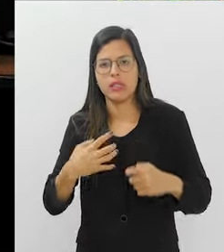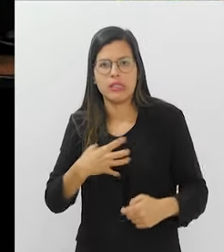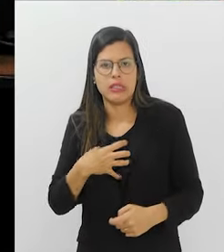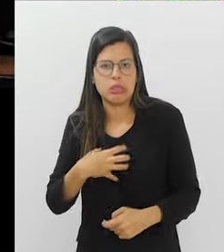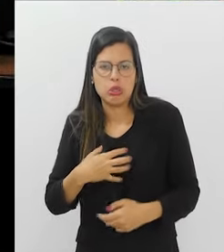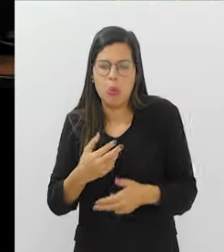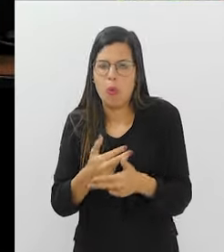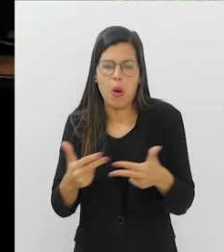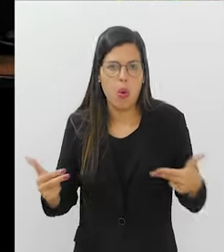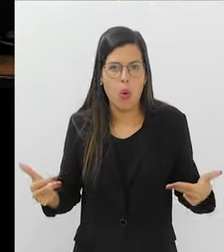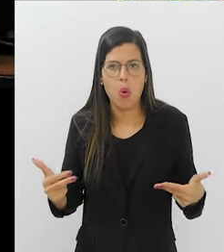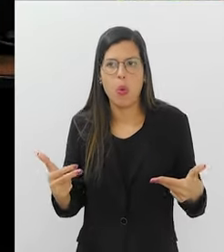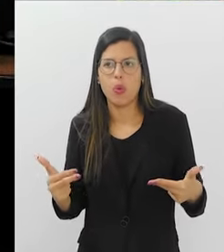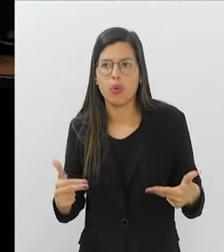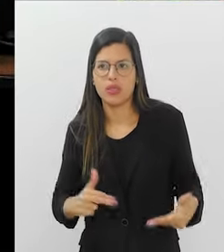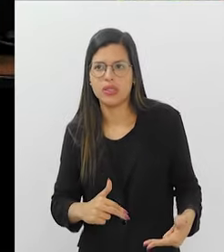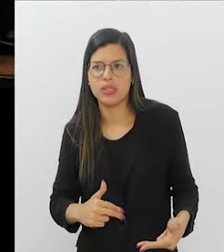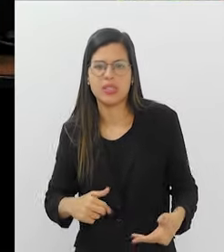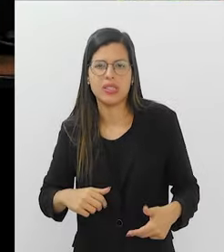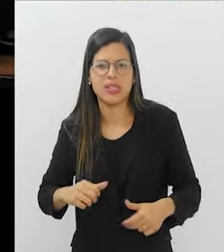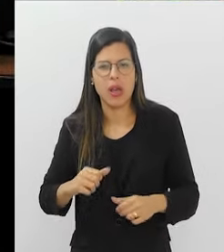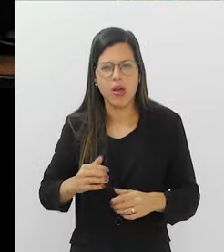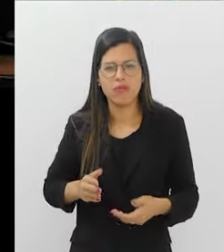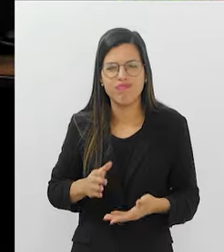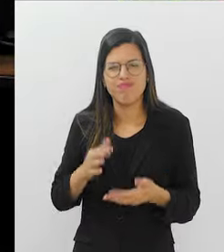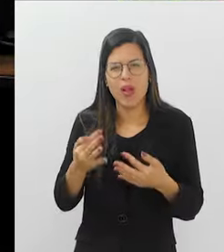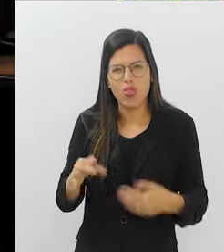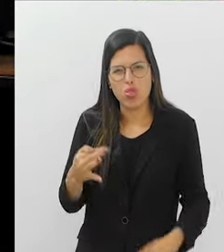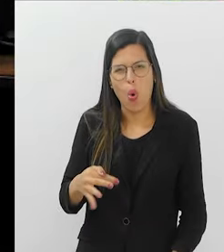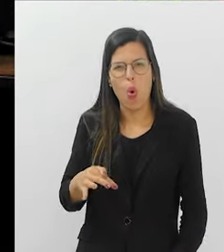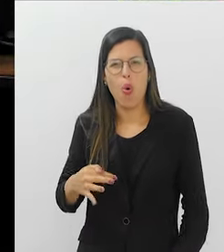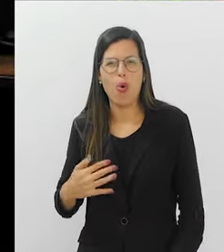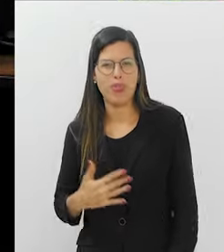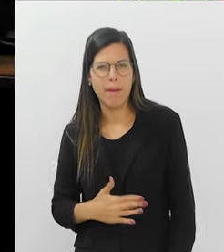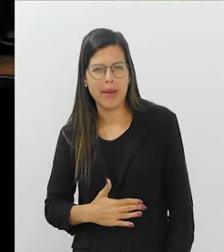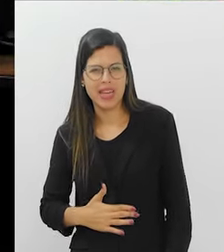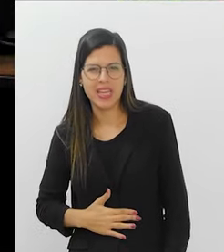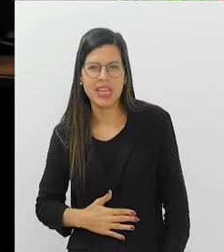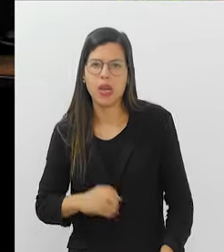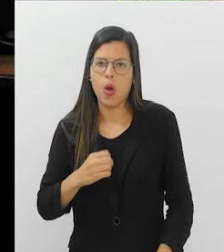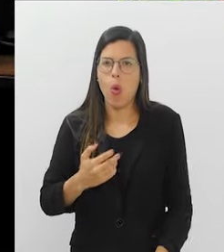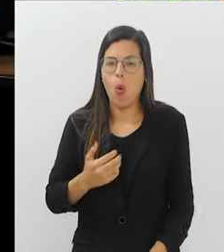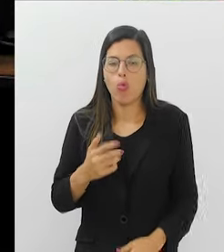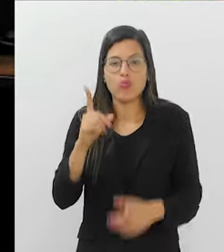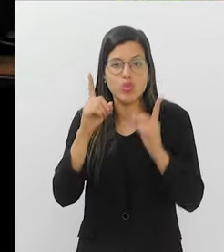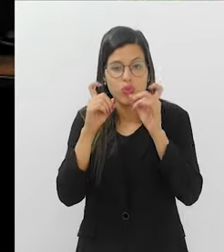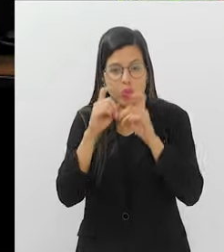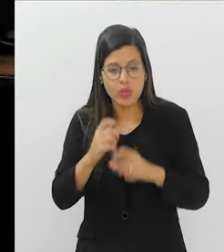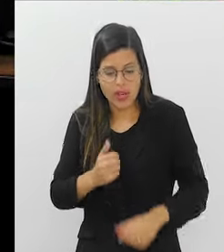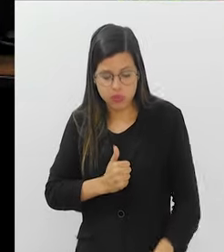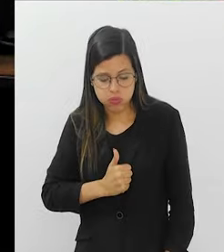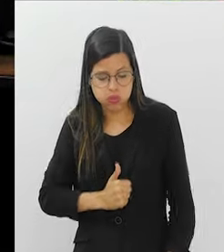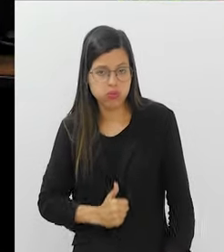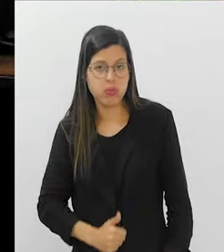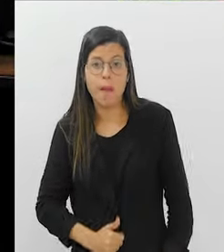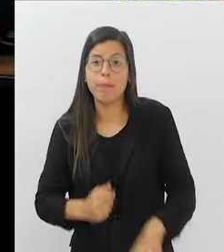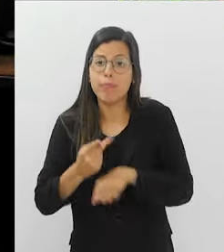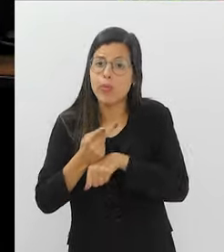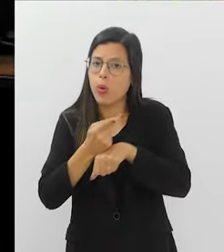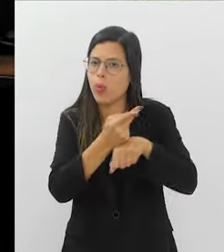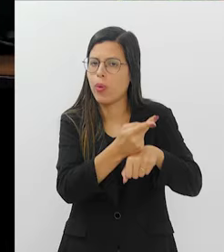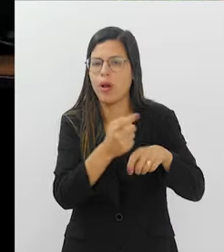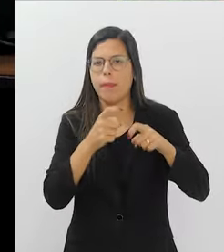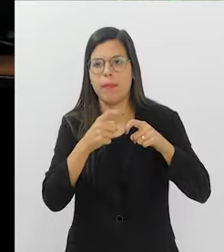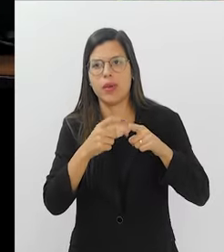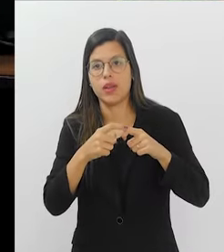Sentiu qualquer coisa? Uma alteração na barriga? Um sangramento nas fezes? Uma dor para fazer cocô? Gente, procura o